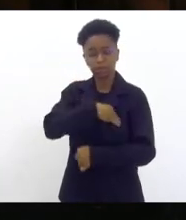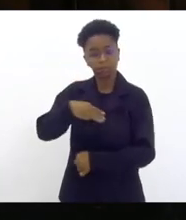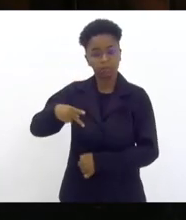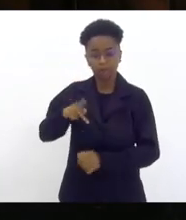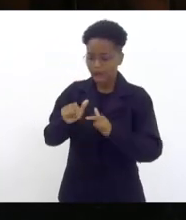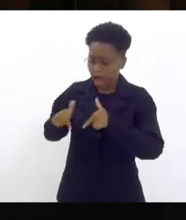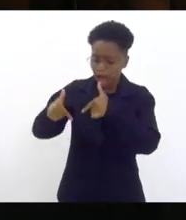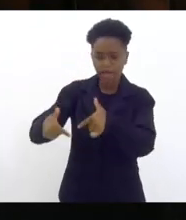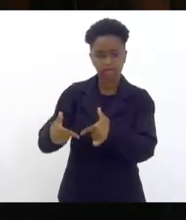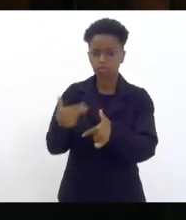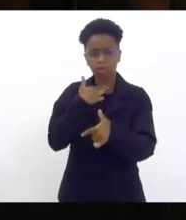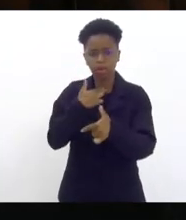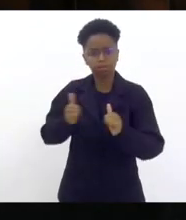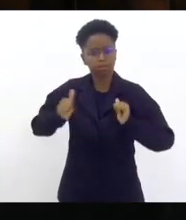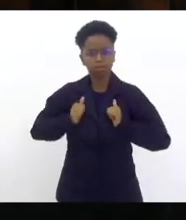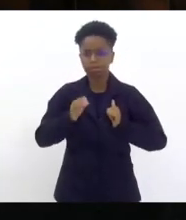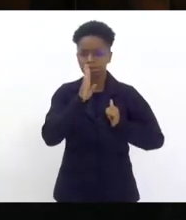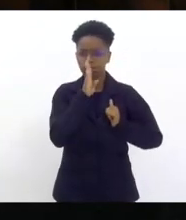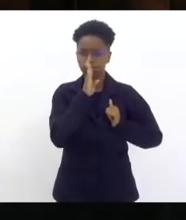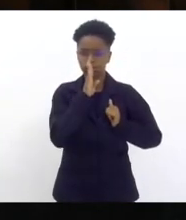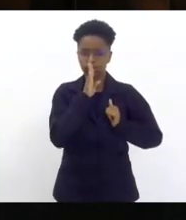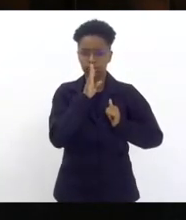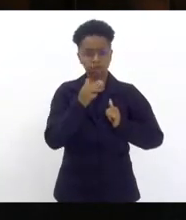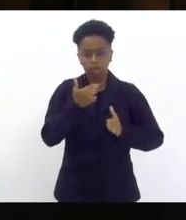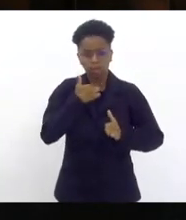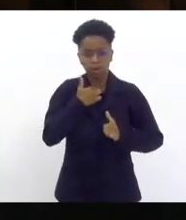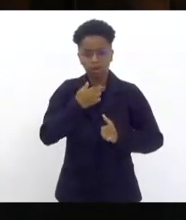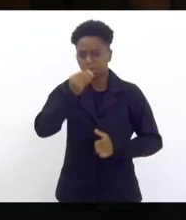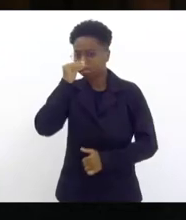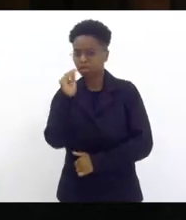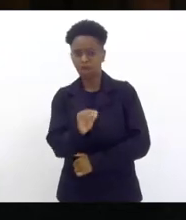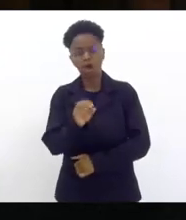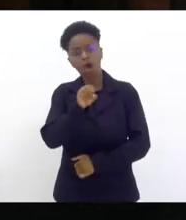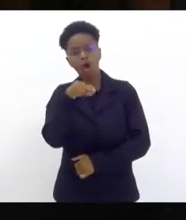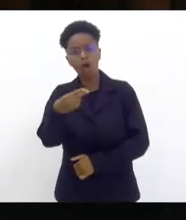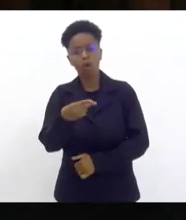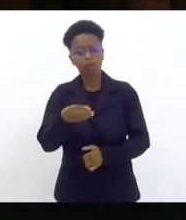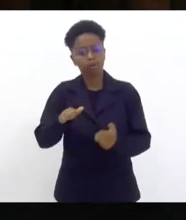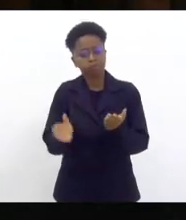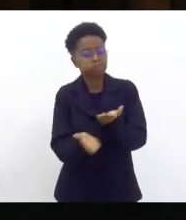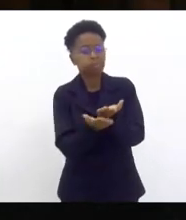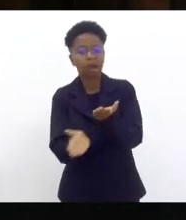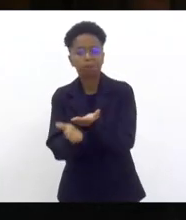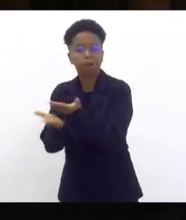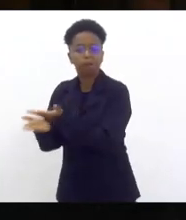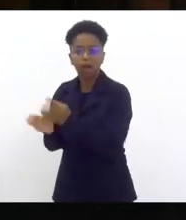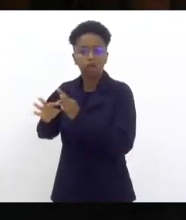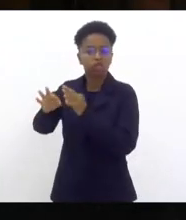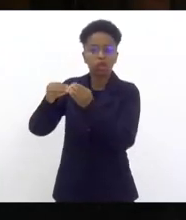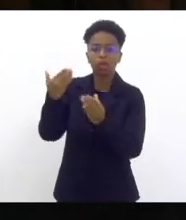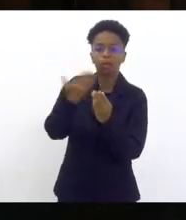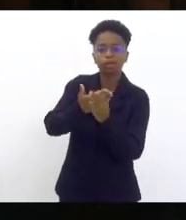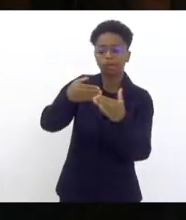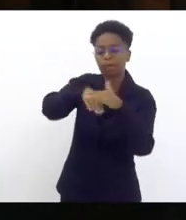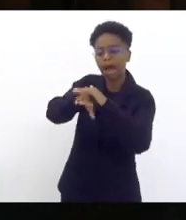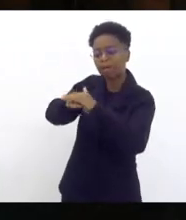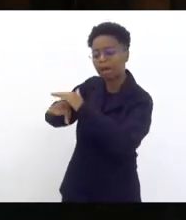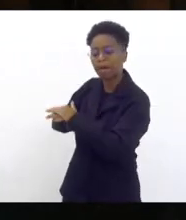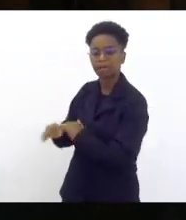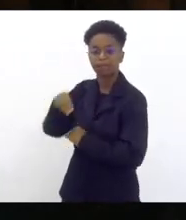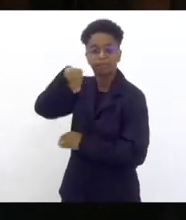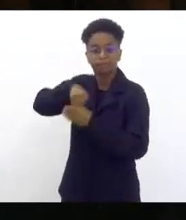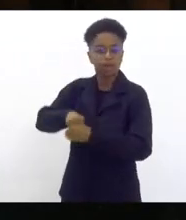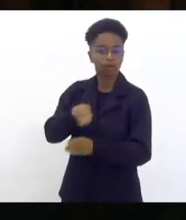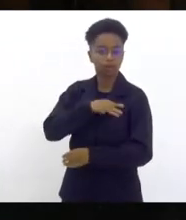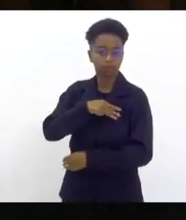se omita que não negligencie ou que arquive todos os processos que hoje estão no Ministério